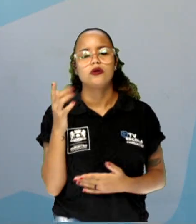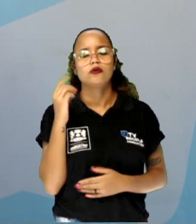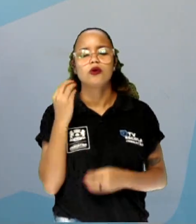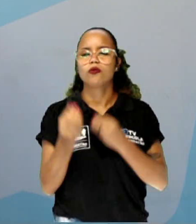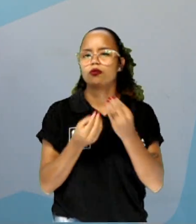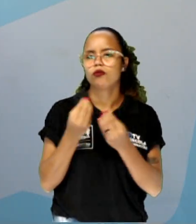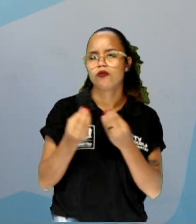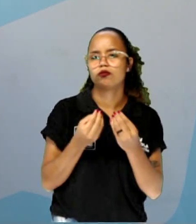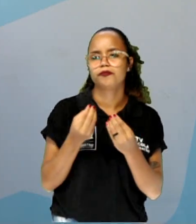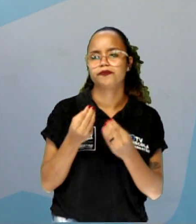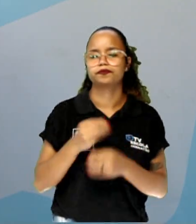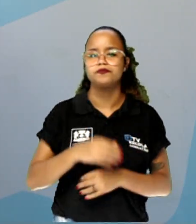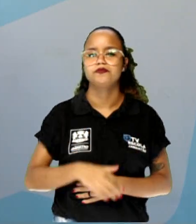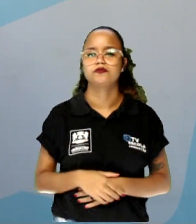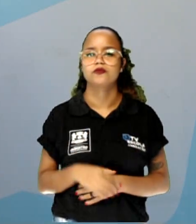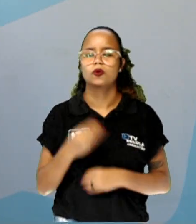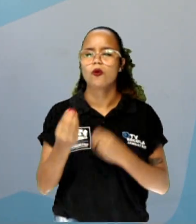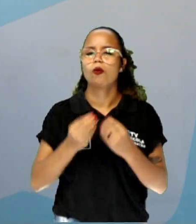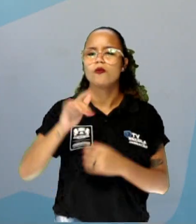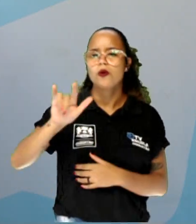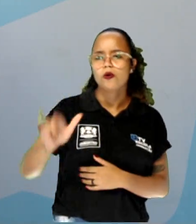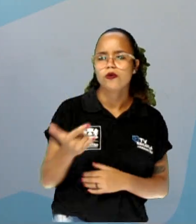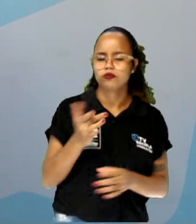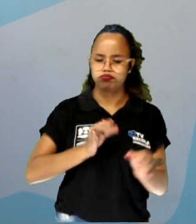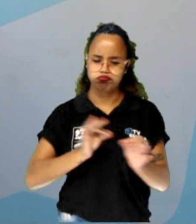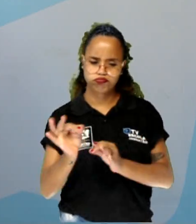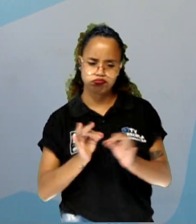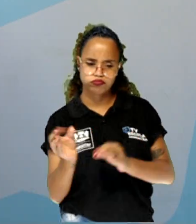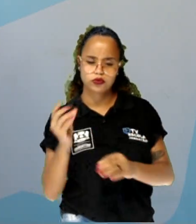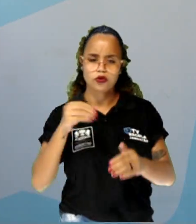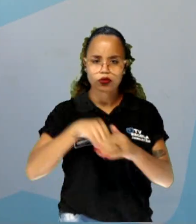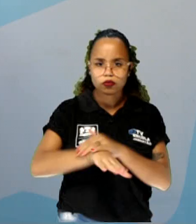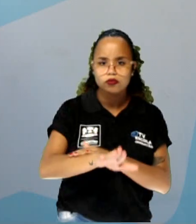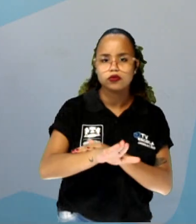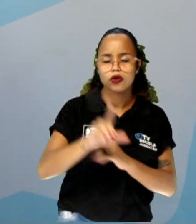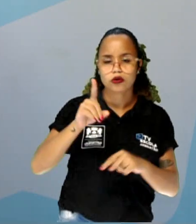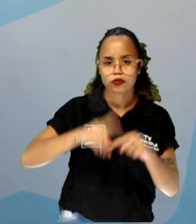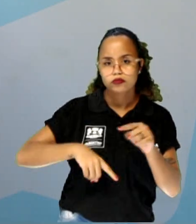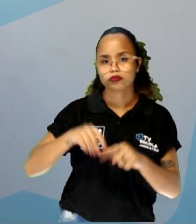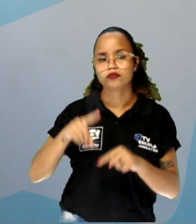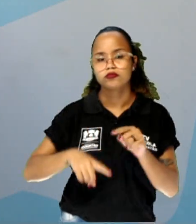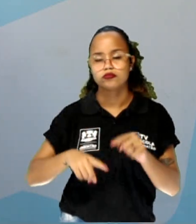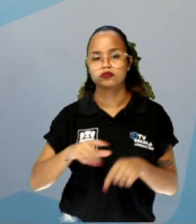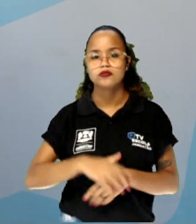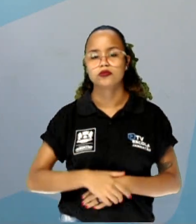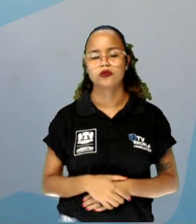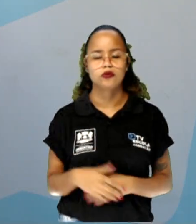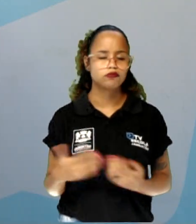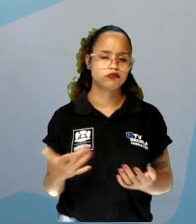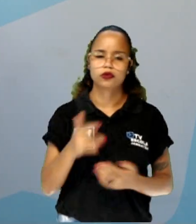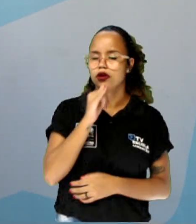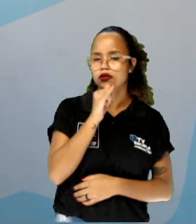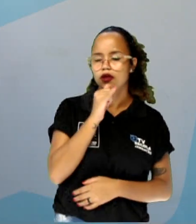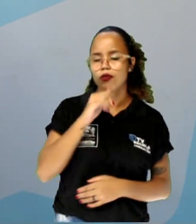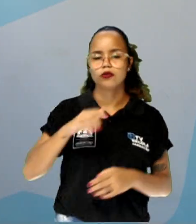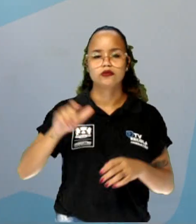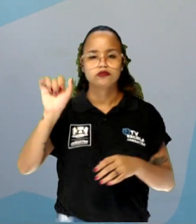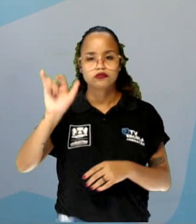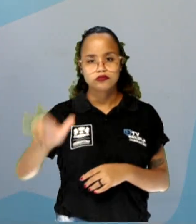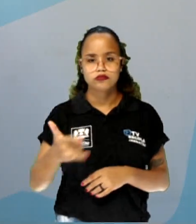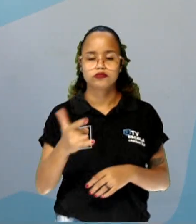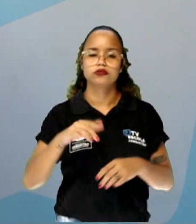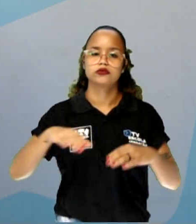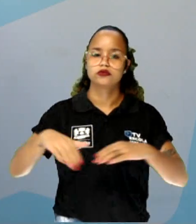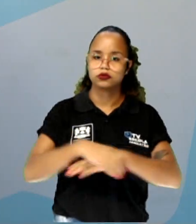como é que uma loja, né? Como é que as lojas planejam seus estoques em determinado produto, né? Porque, por exemplo, uma loja de sapato, uma loja de